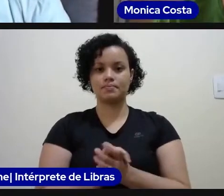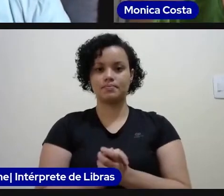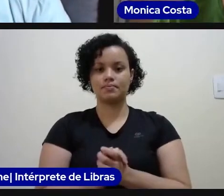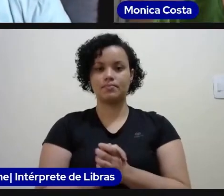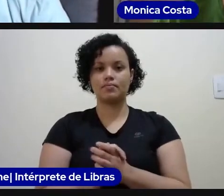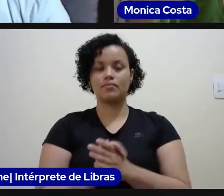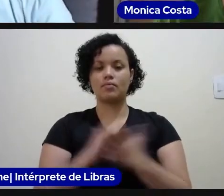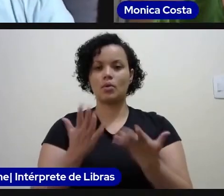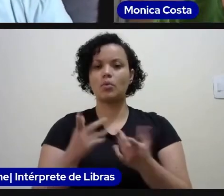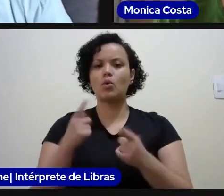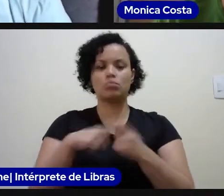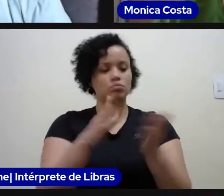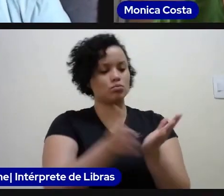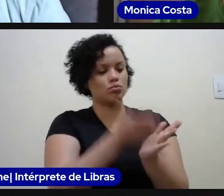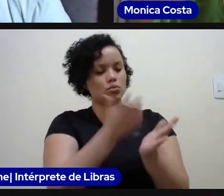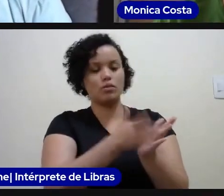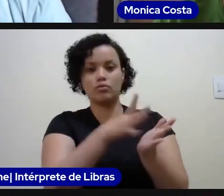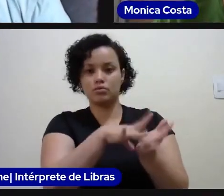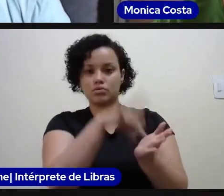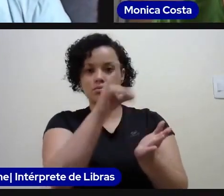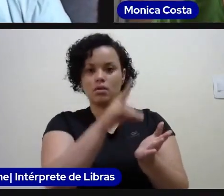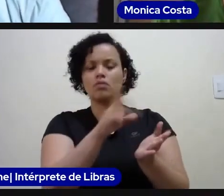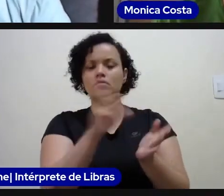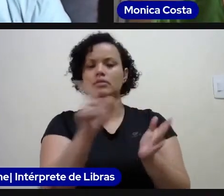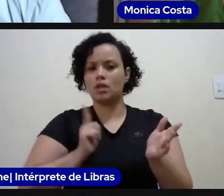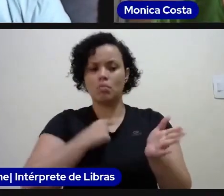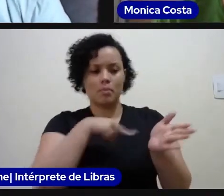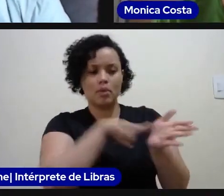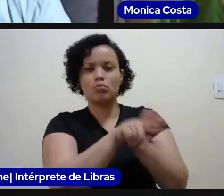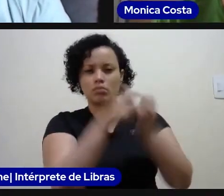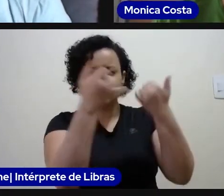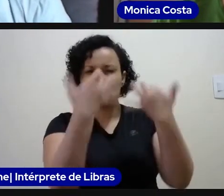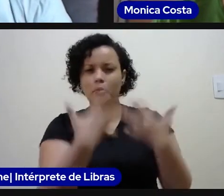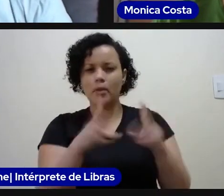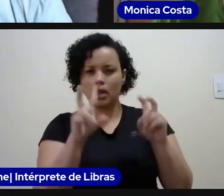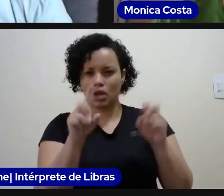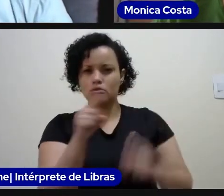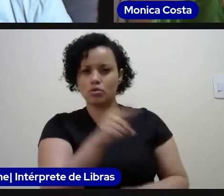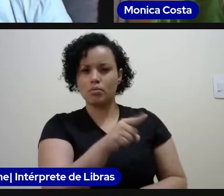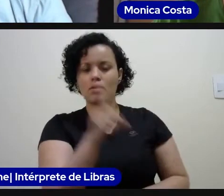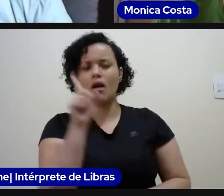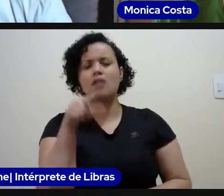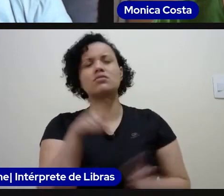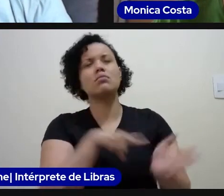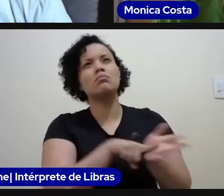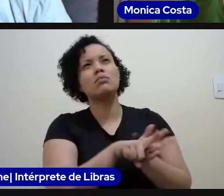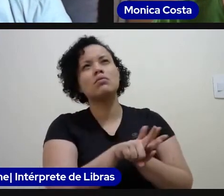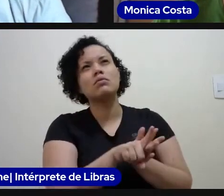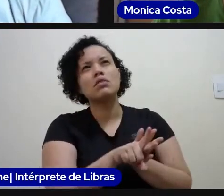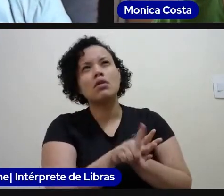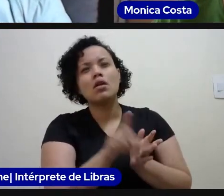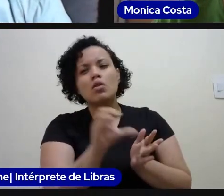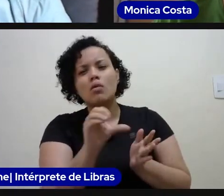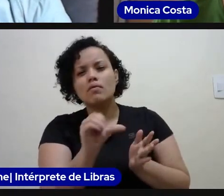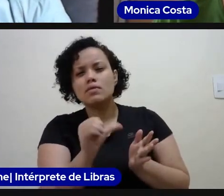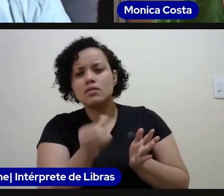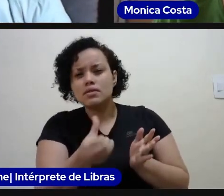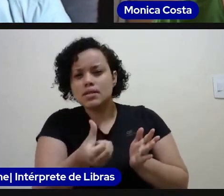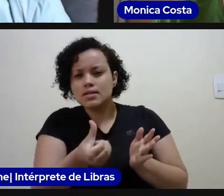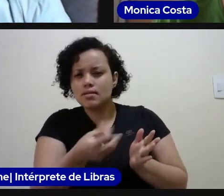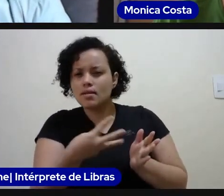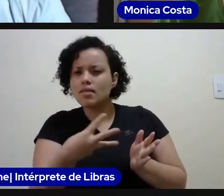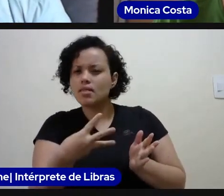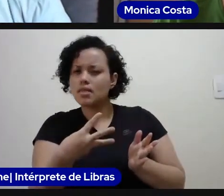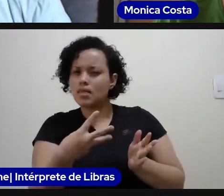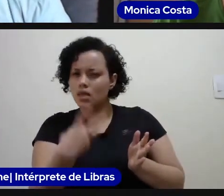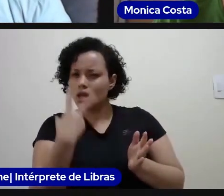livro dos Espíritos, há uma questão que trata sobre isso, acho que é a questão 963, se